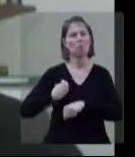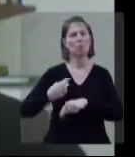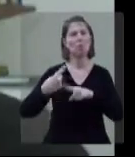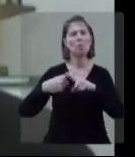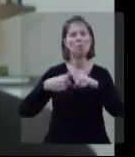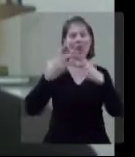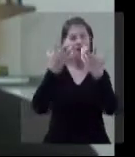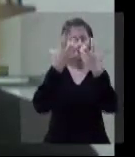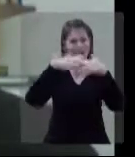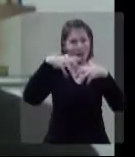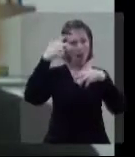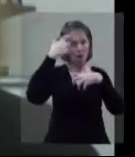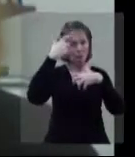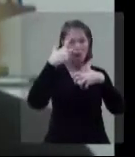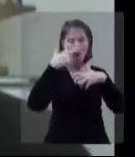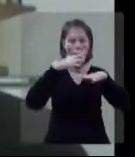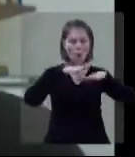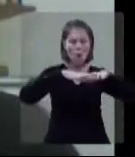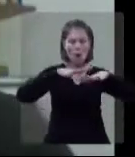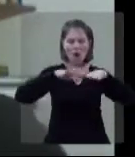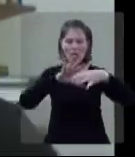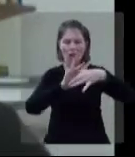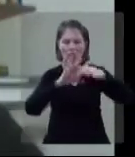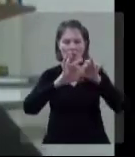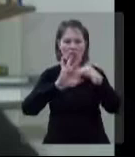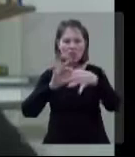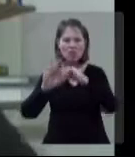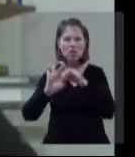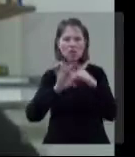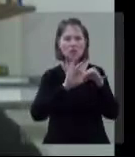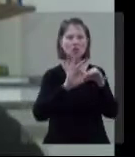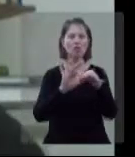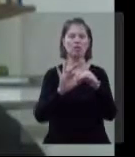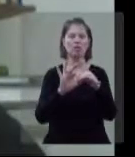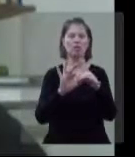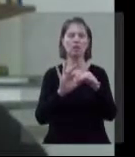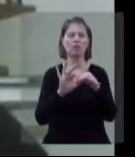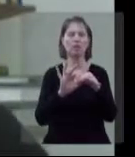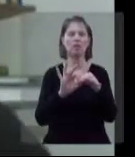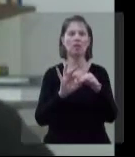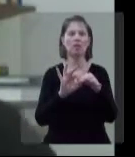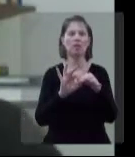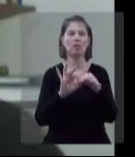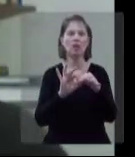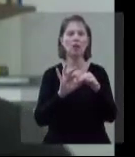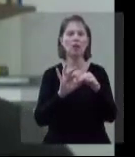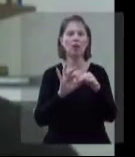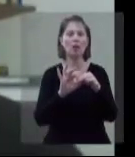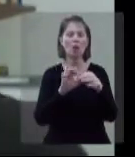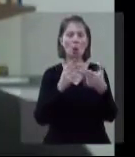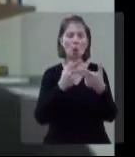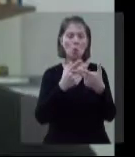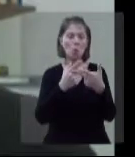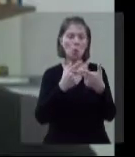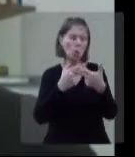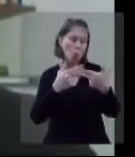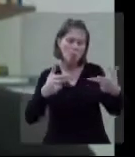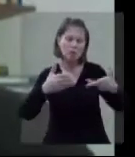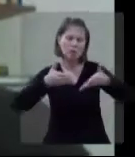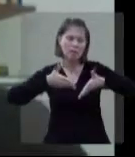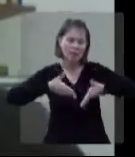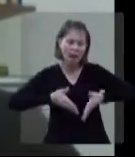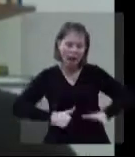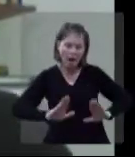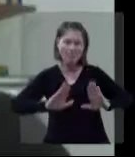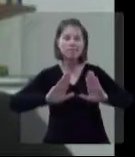Olha, traumas a gente pode ter em vários... Que o nosso cérebro, ele é tipo uma rede, né? É como se